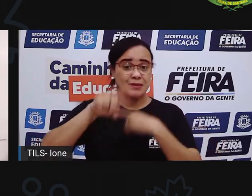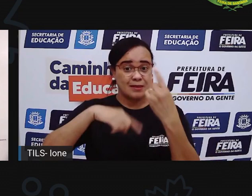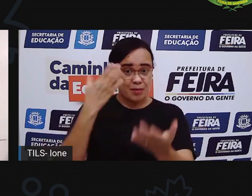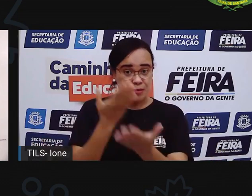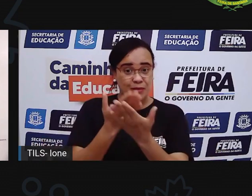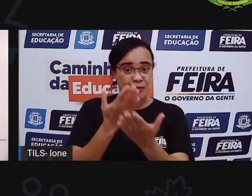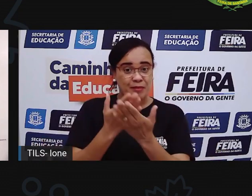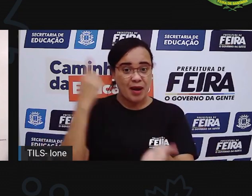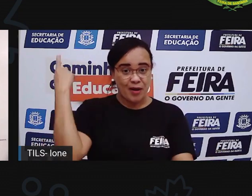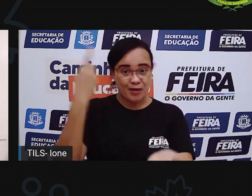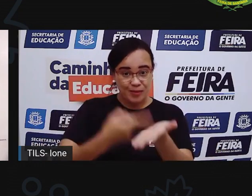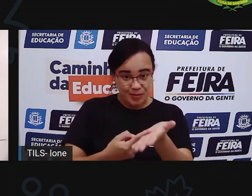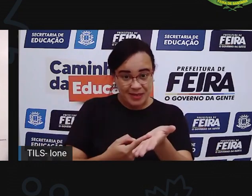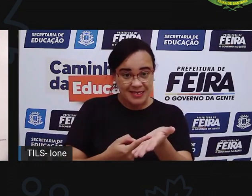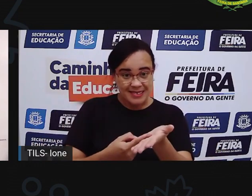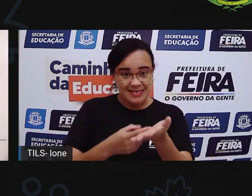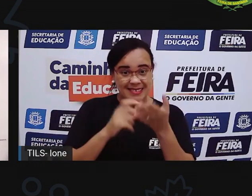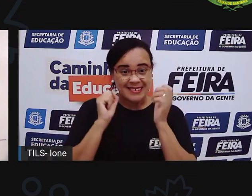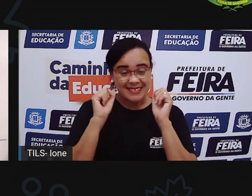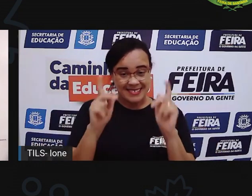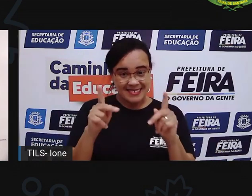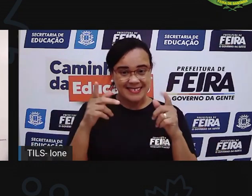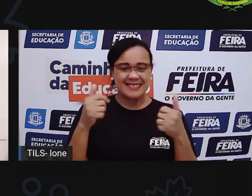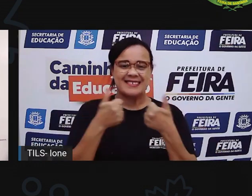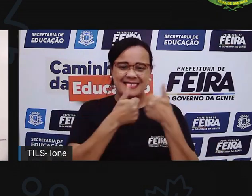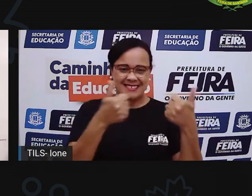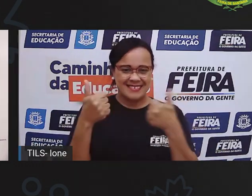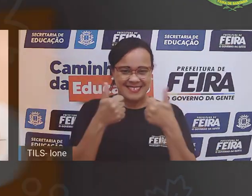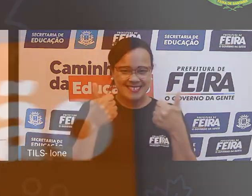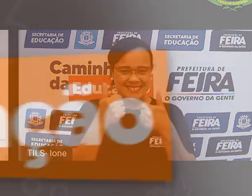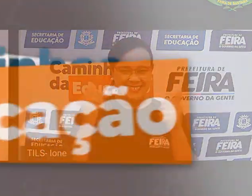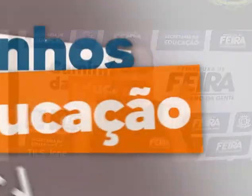aula, tá certo? A gente se vê lá. Até mais. Tchau, tchau.